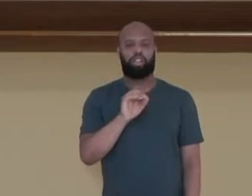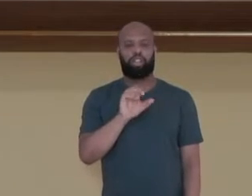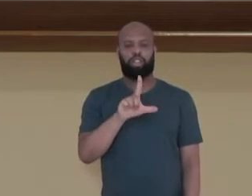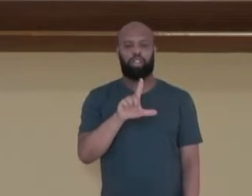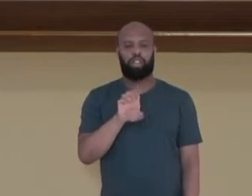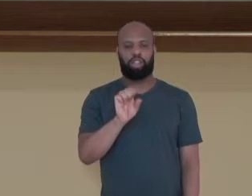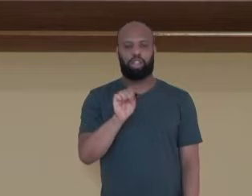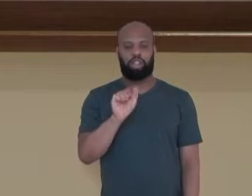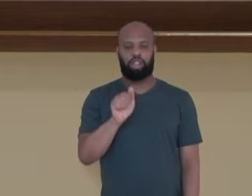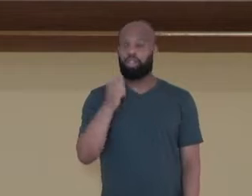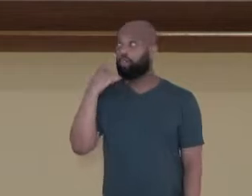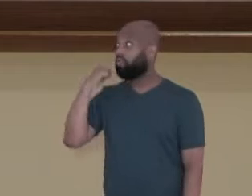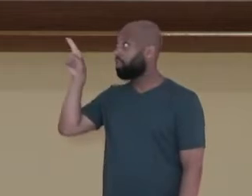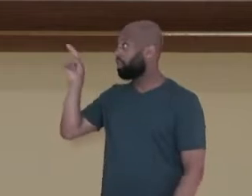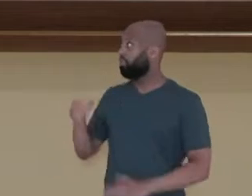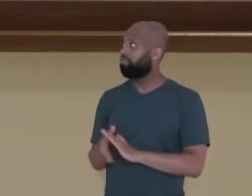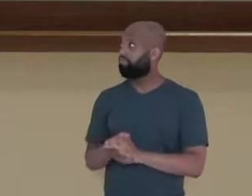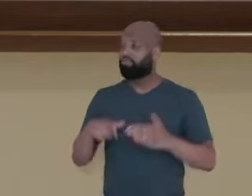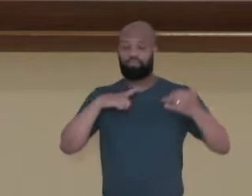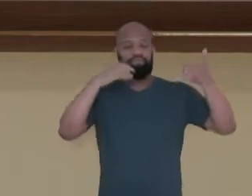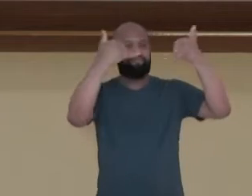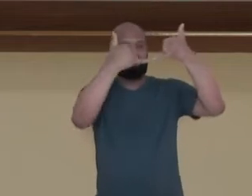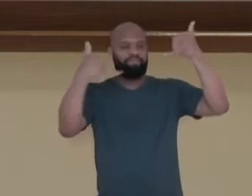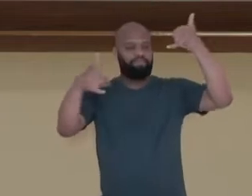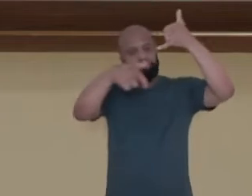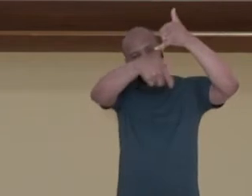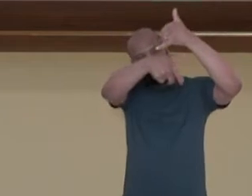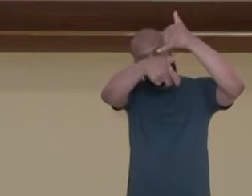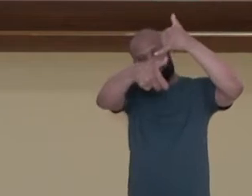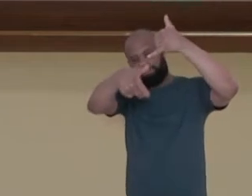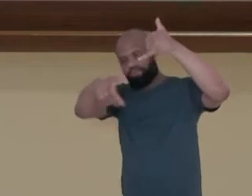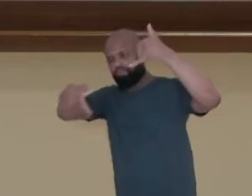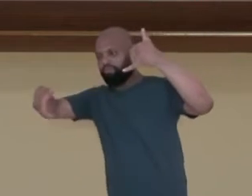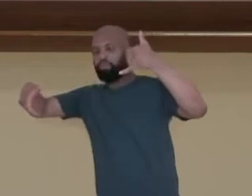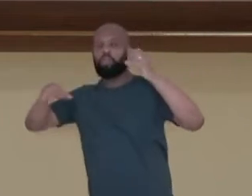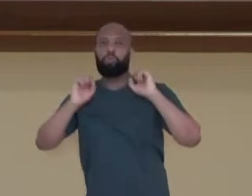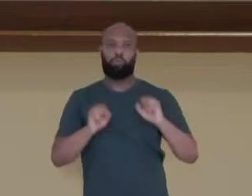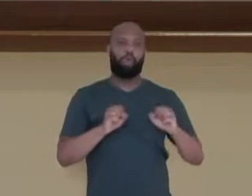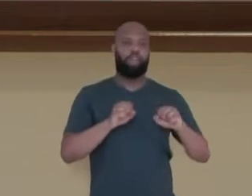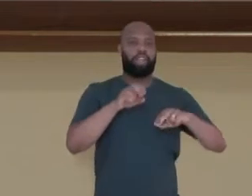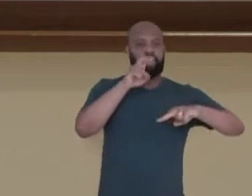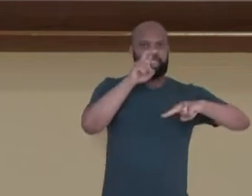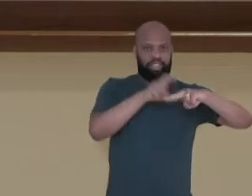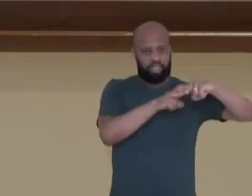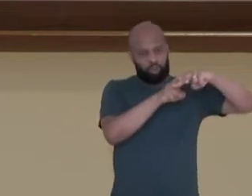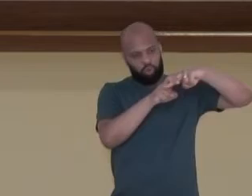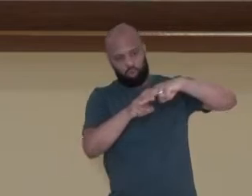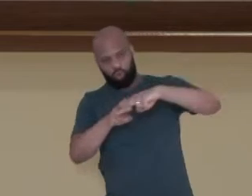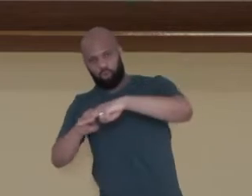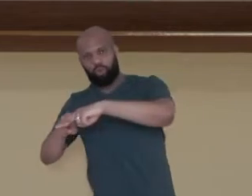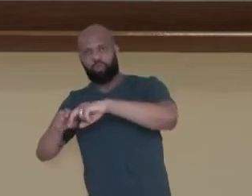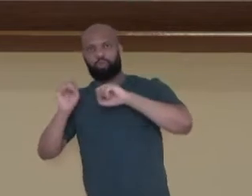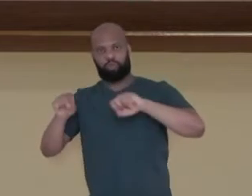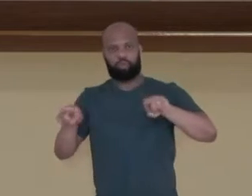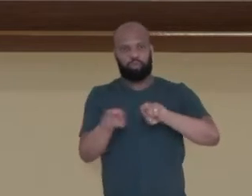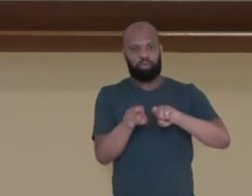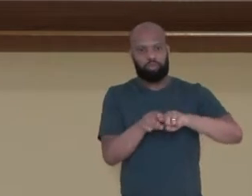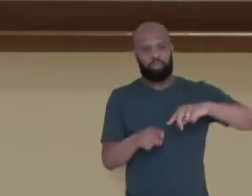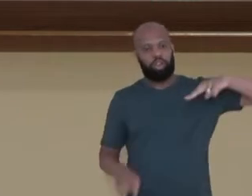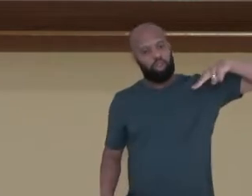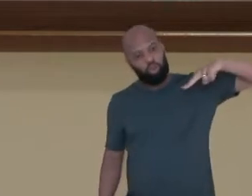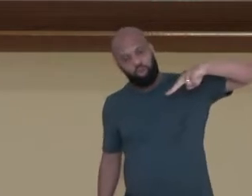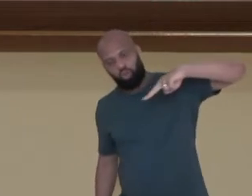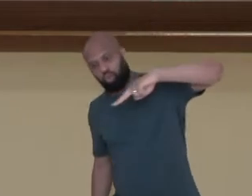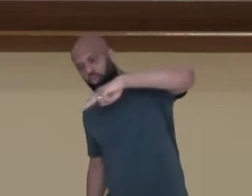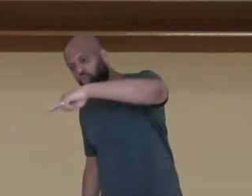onde o praticante, ele tem a sensação de transporte, pode ser sentado ou pode ser deitado, onde ele vislumbra